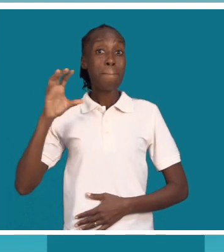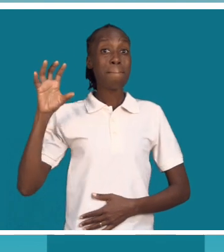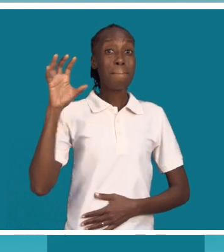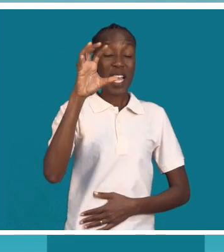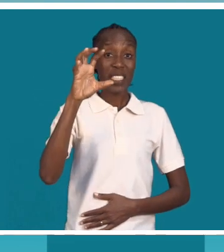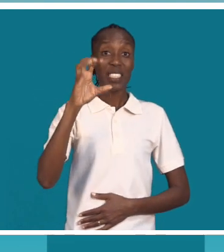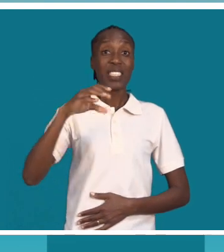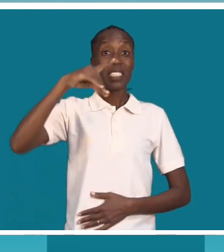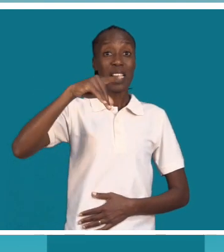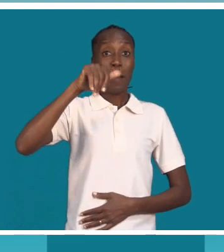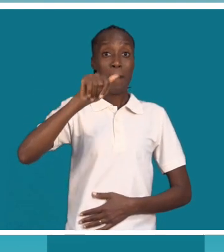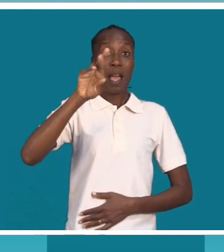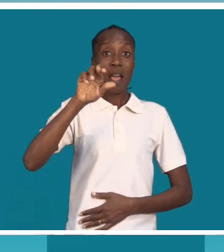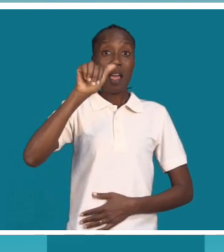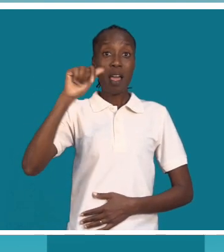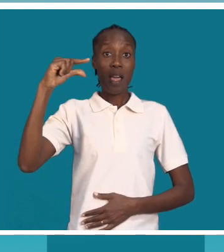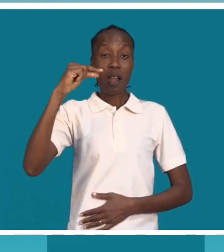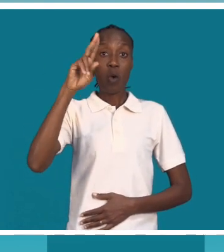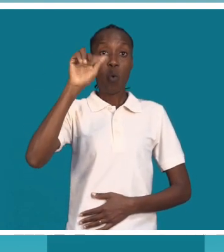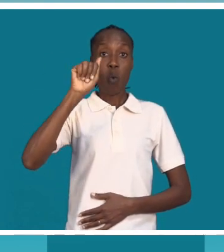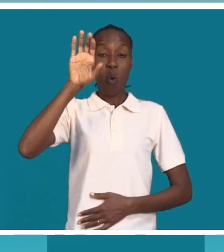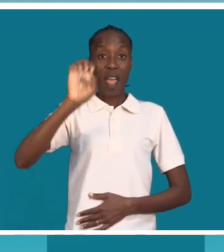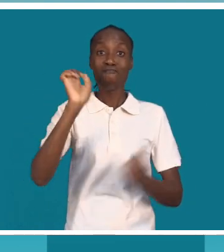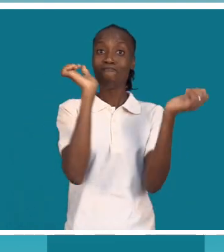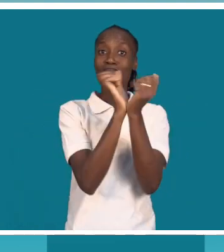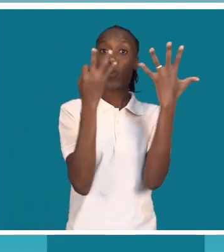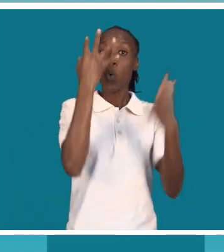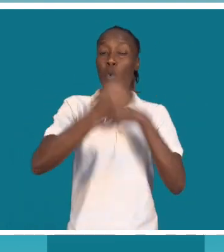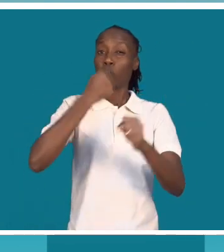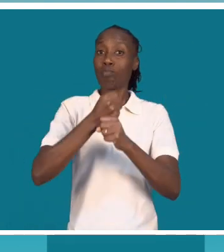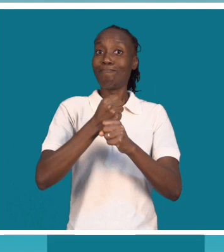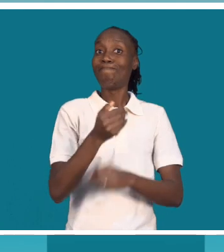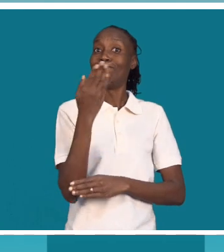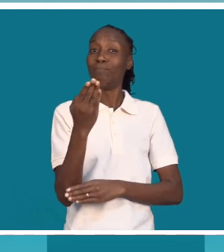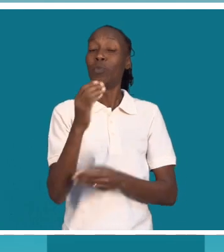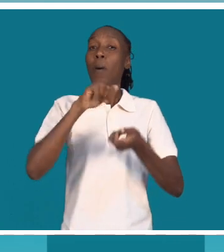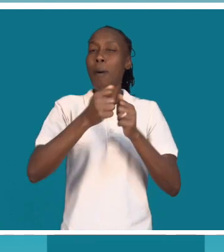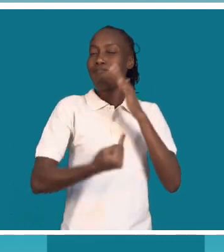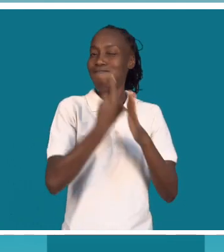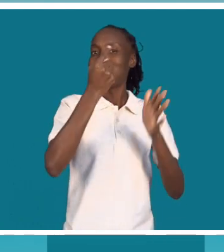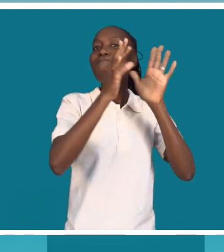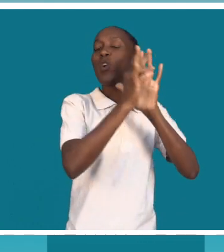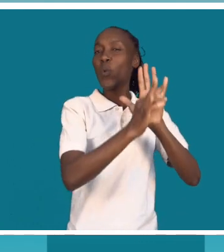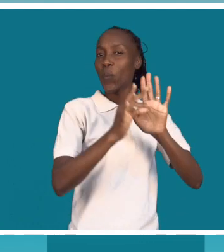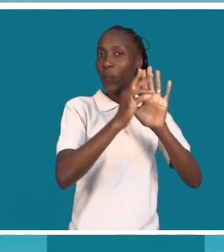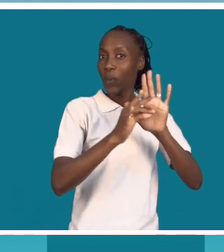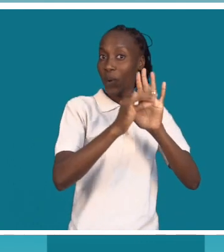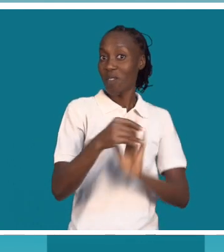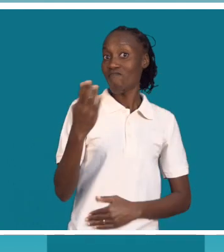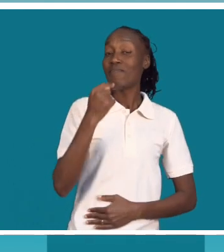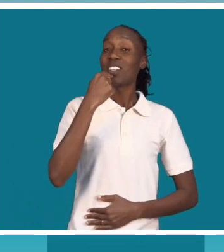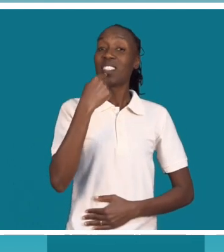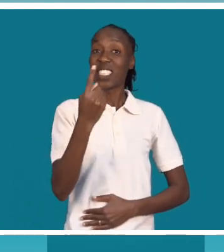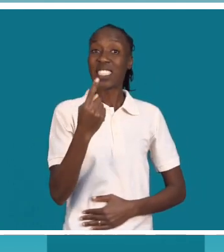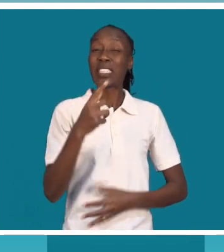Nacionalidade Paraguai, condenado a oito anos de prisão por tráfico de drogas, conta que uma